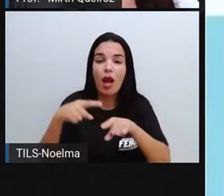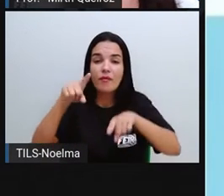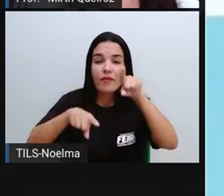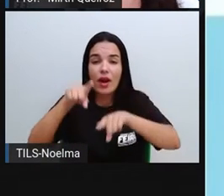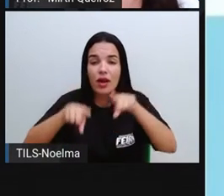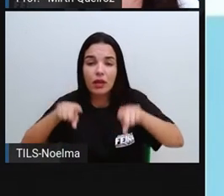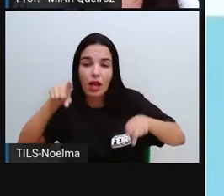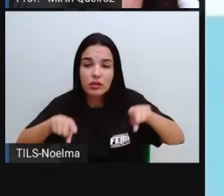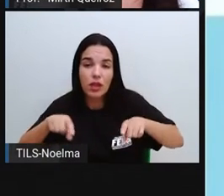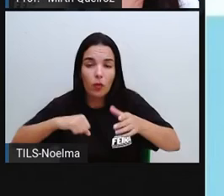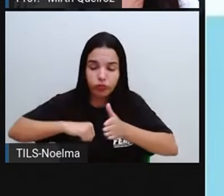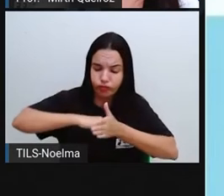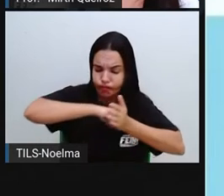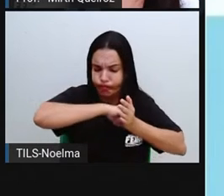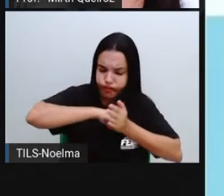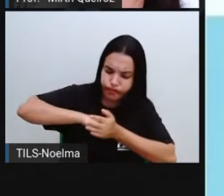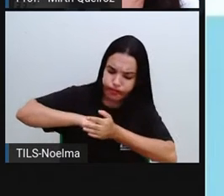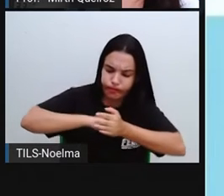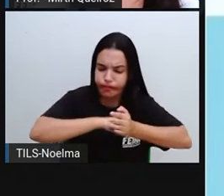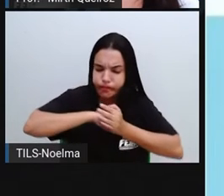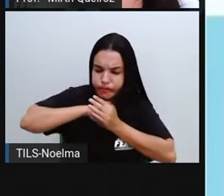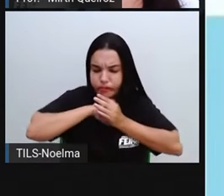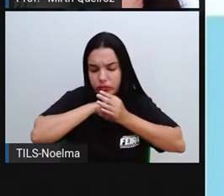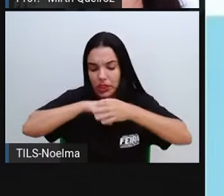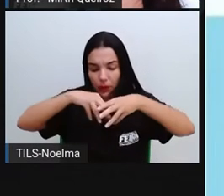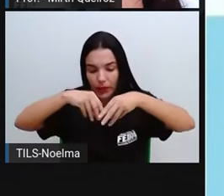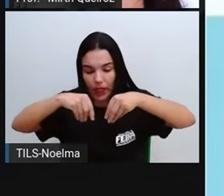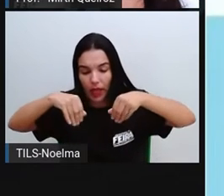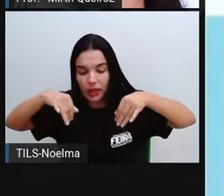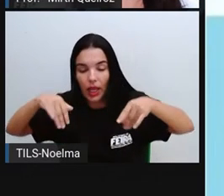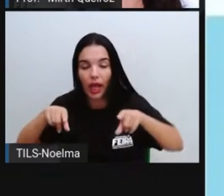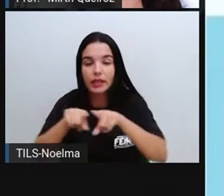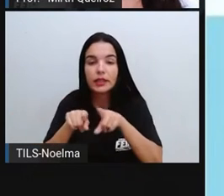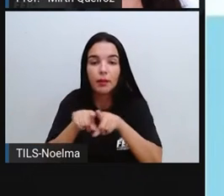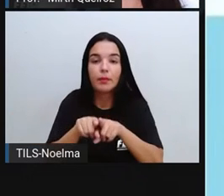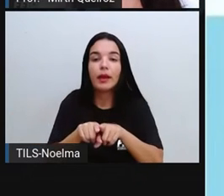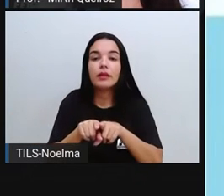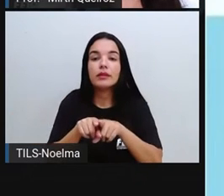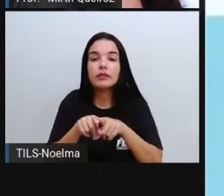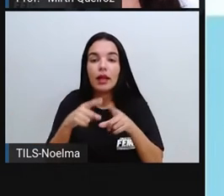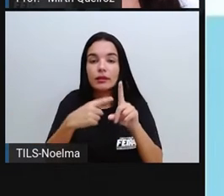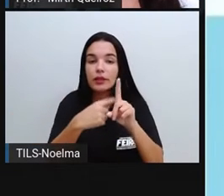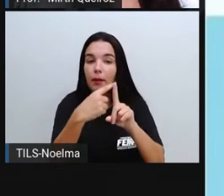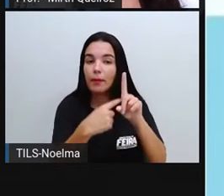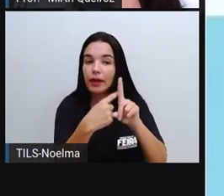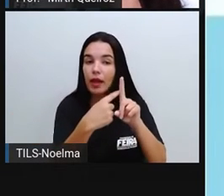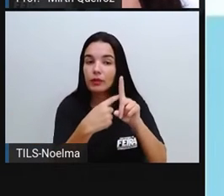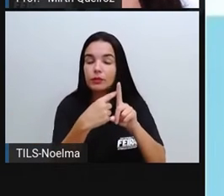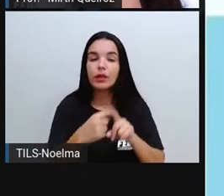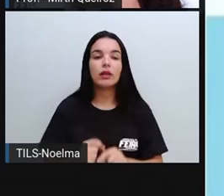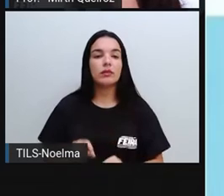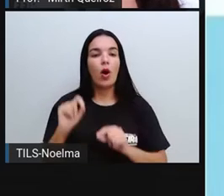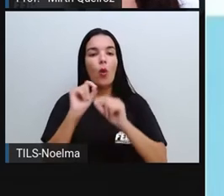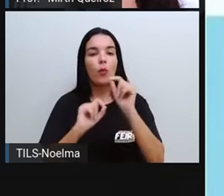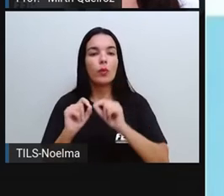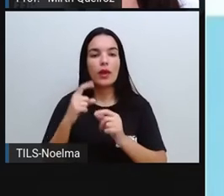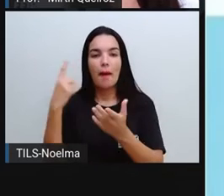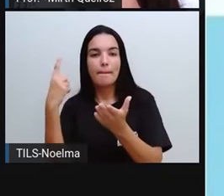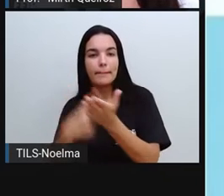pressão e da temperatura. O calor vai ser um fato determinante para que essas mudanças, elas